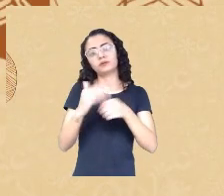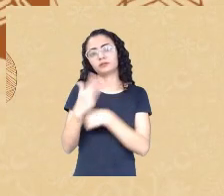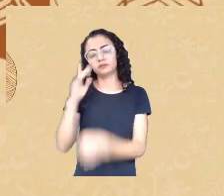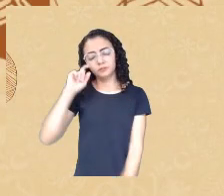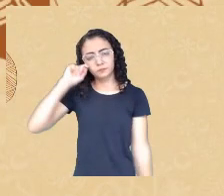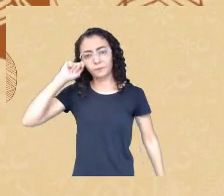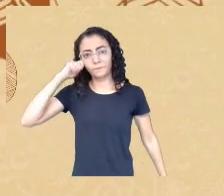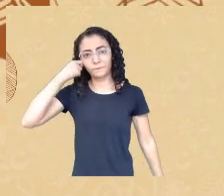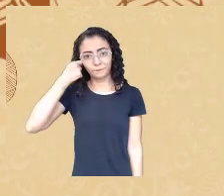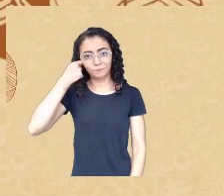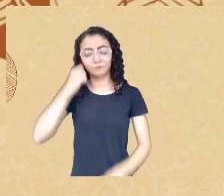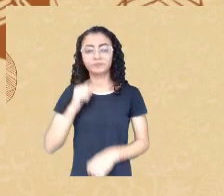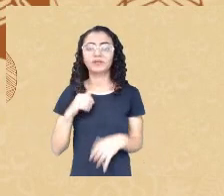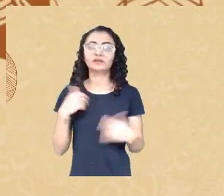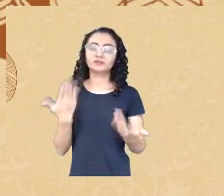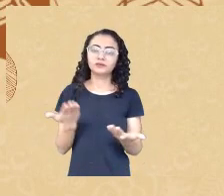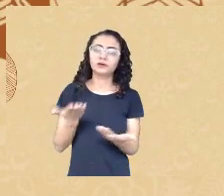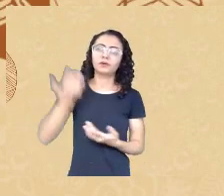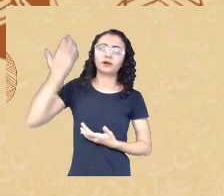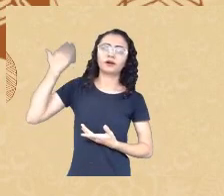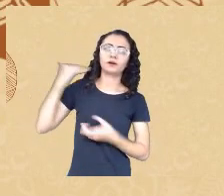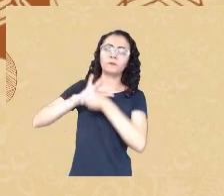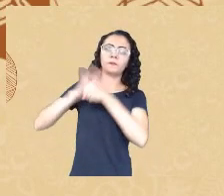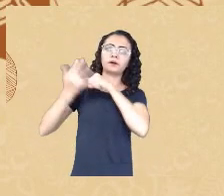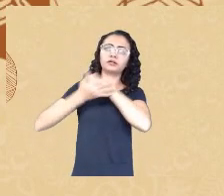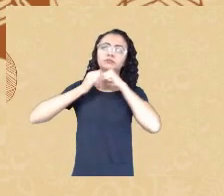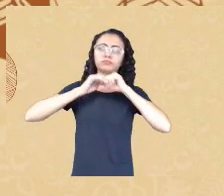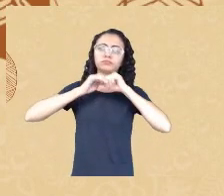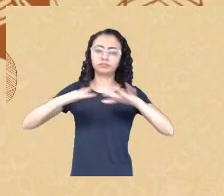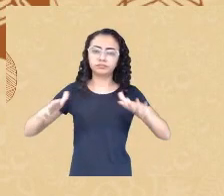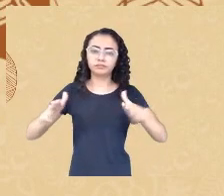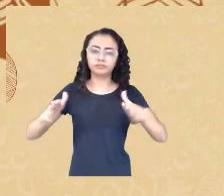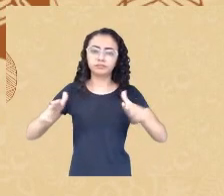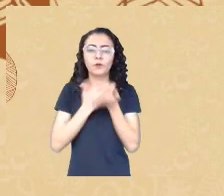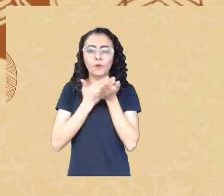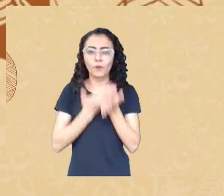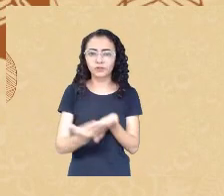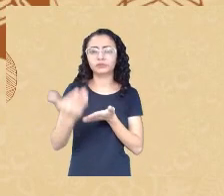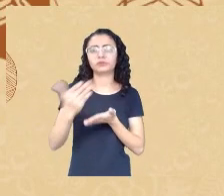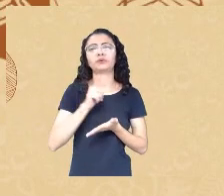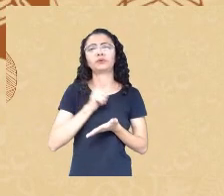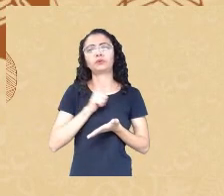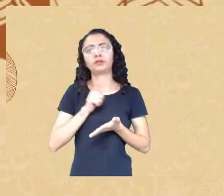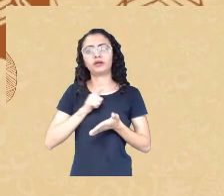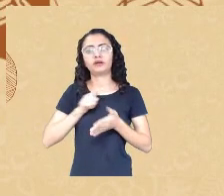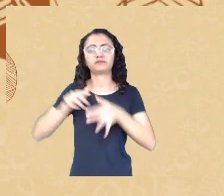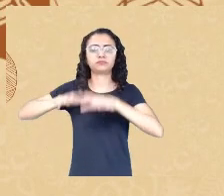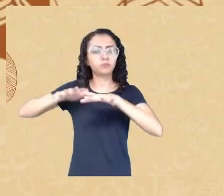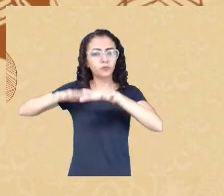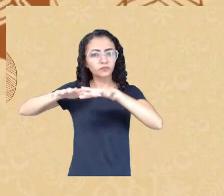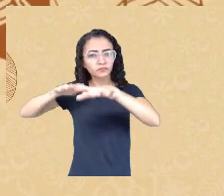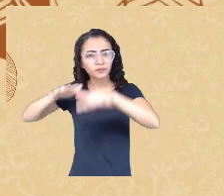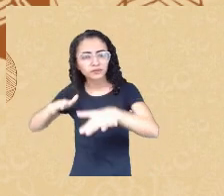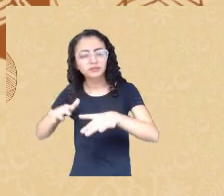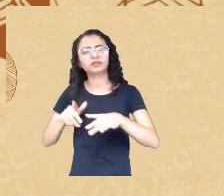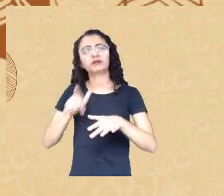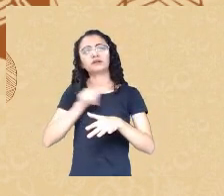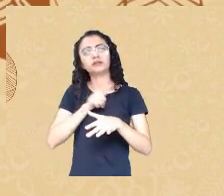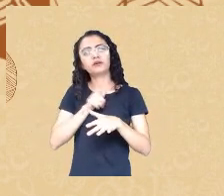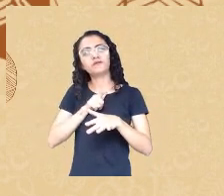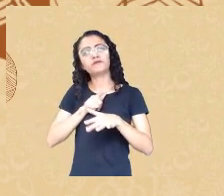toda aquela agitação a morte do George Floyd todas aquelas situações mas isso teve também uma mobilização científica então